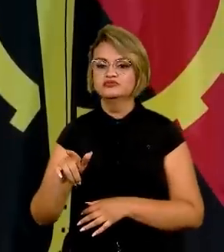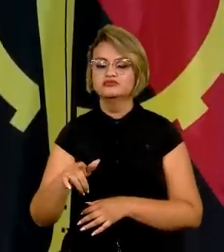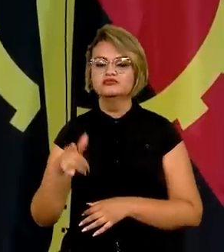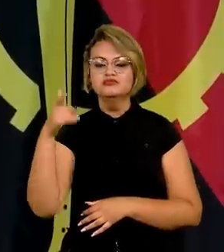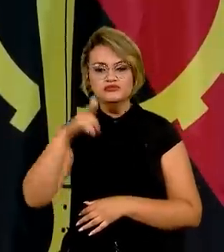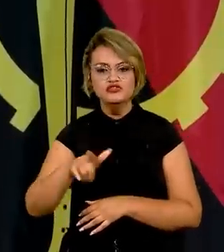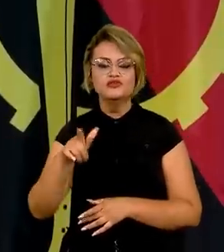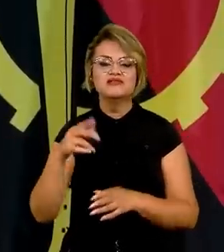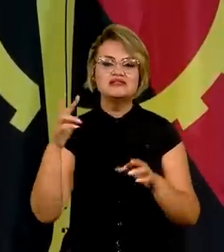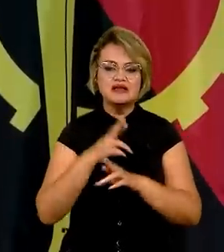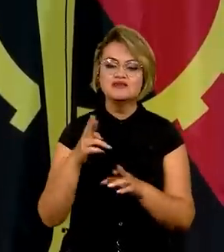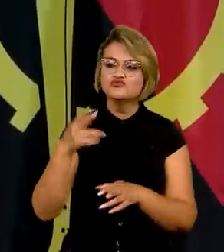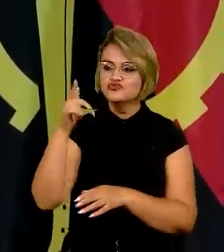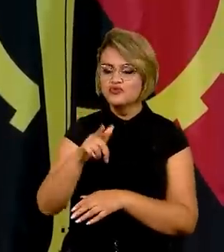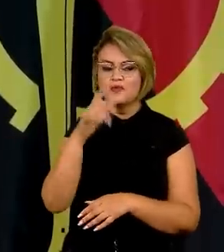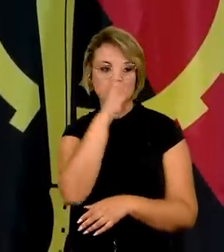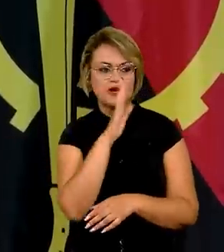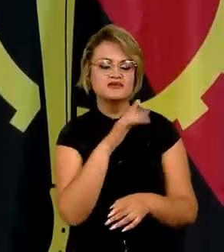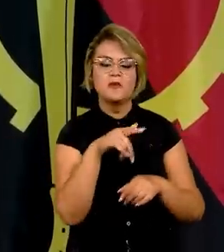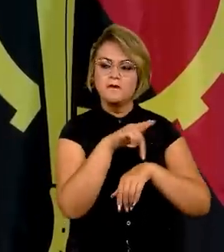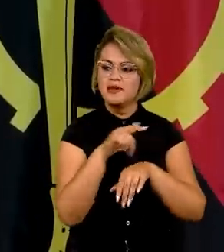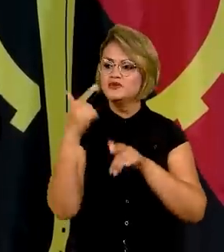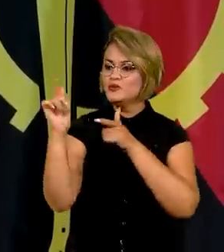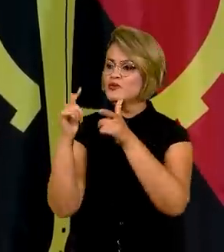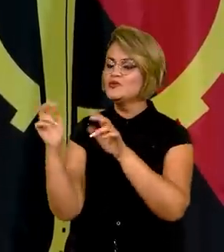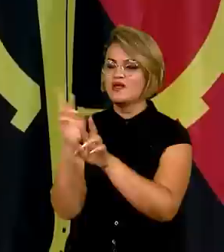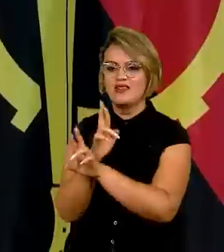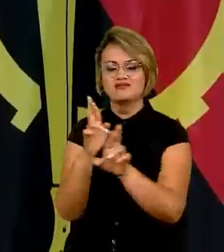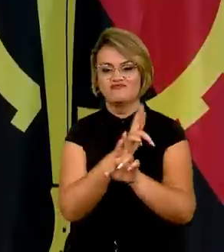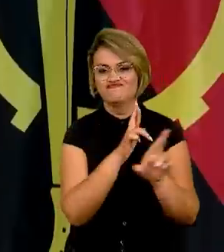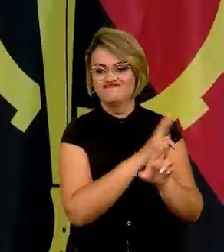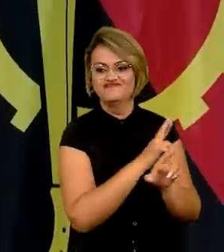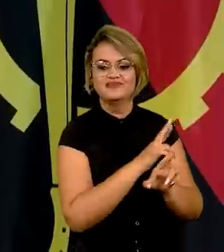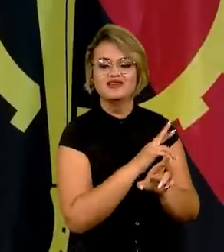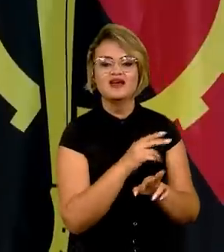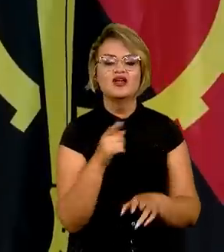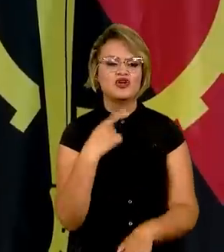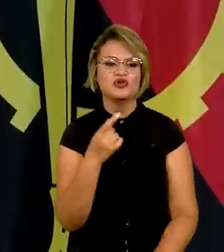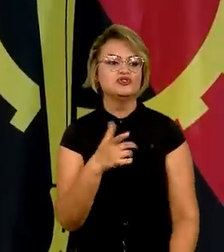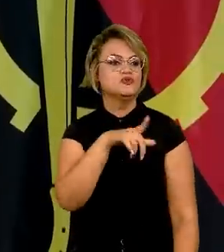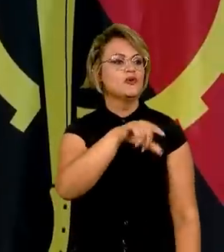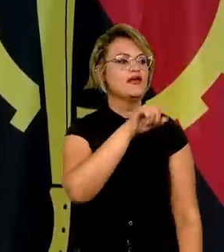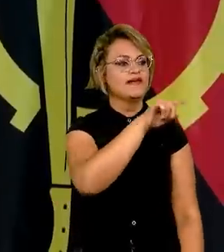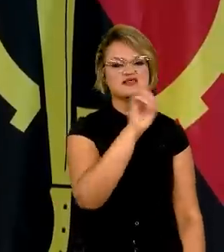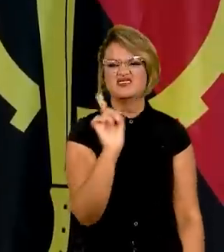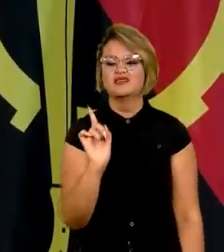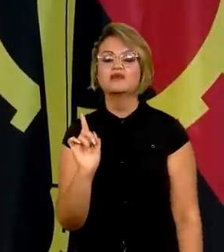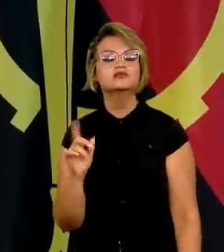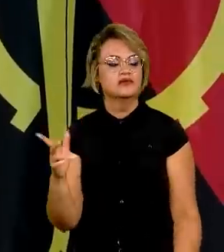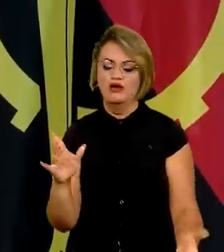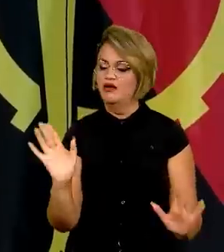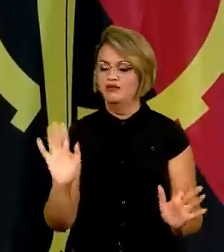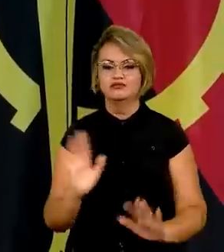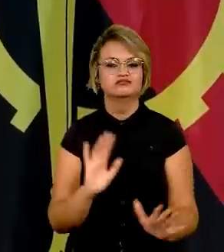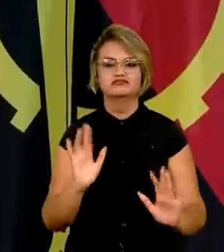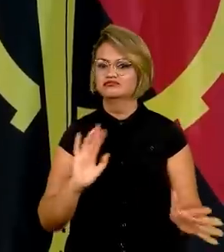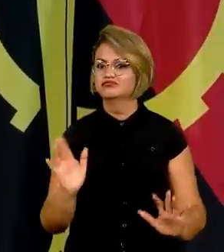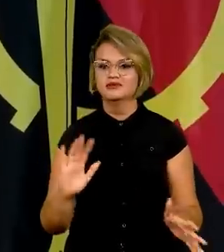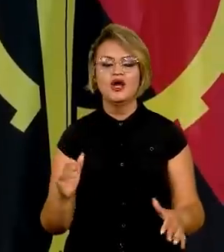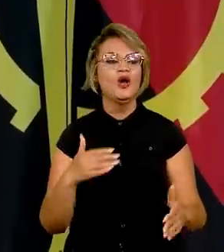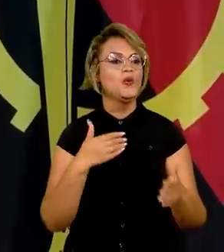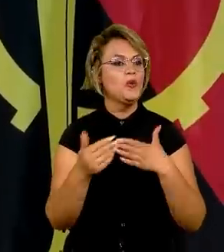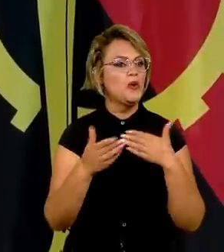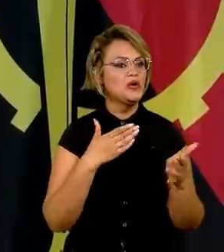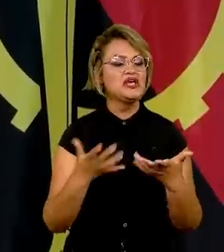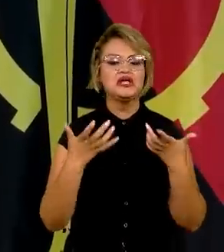essa relação do Brasil com o mundo. E nós não temos preferência para conversar. Nós vamos conversar com quem